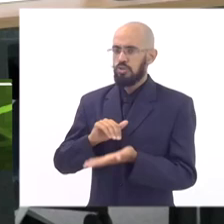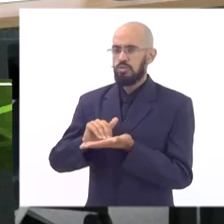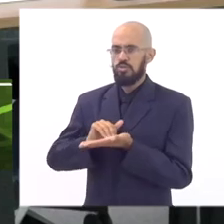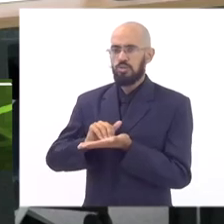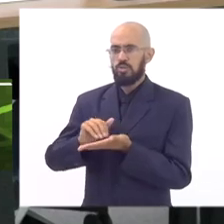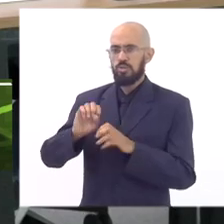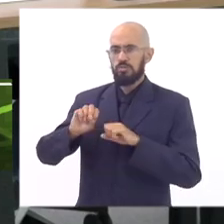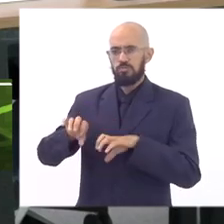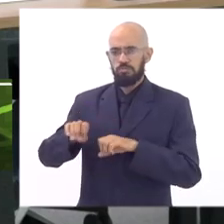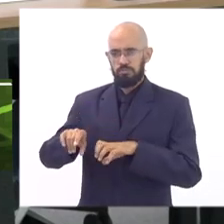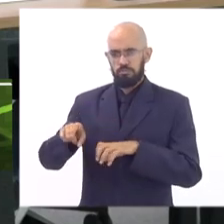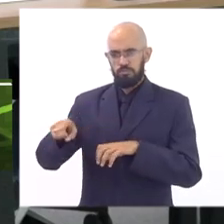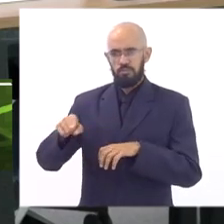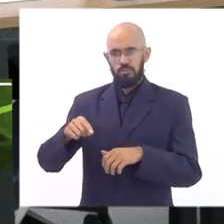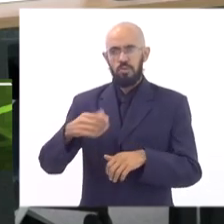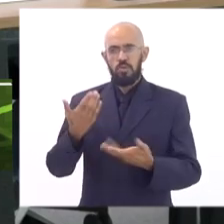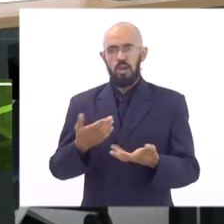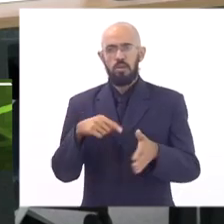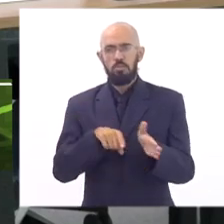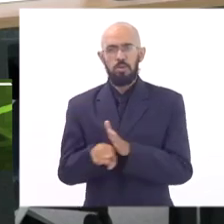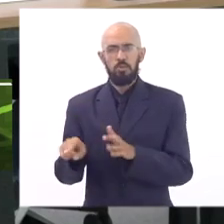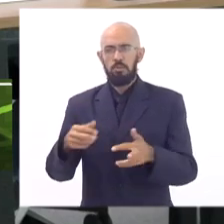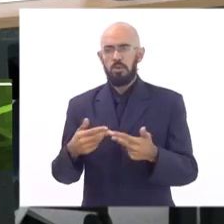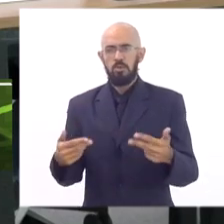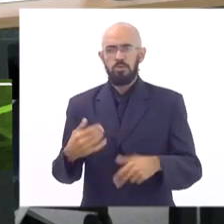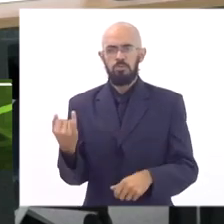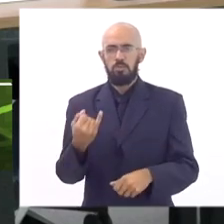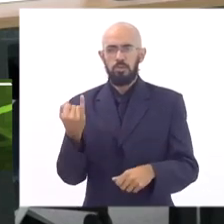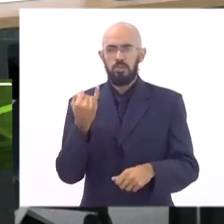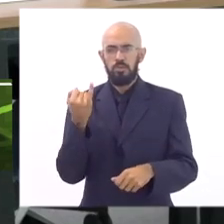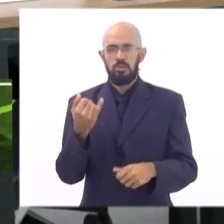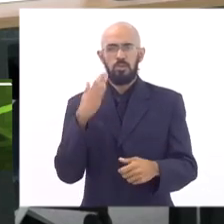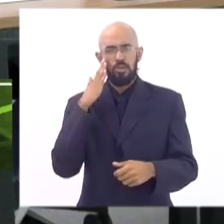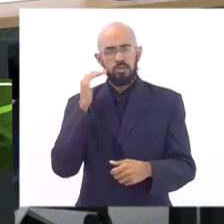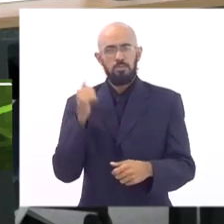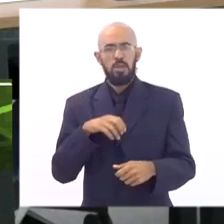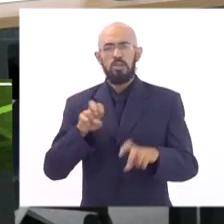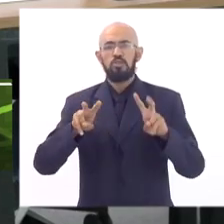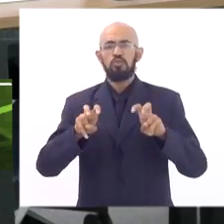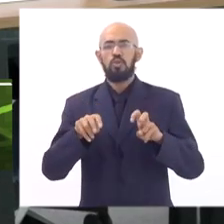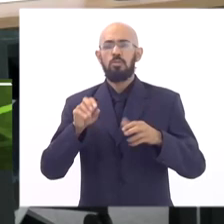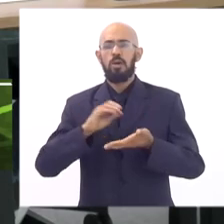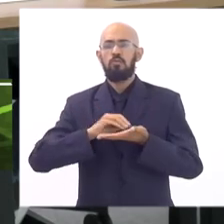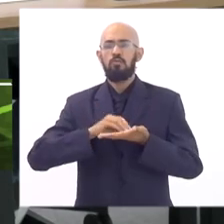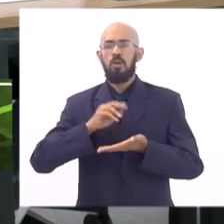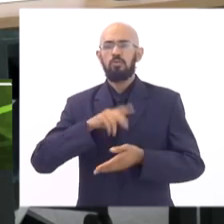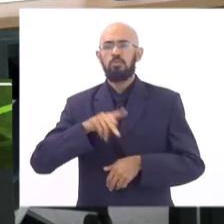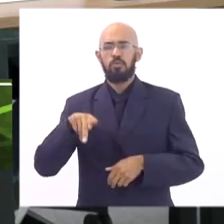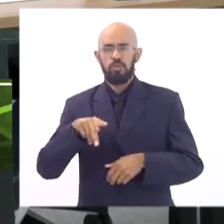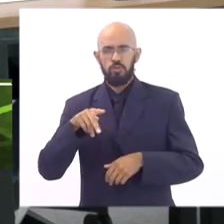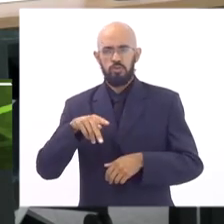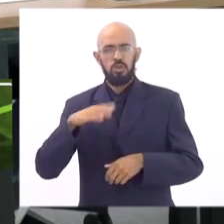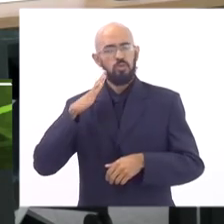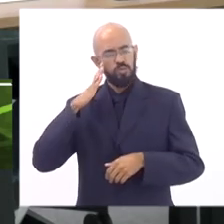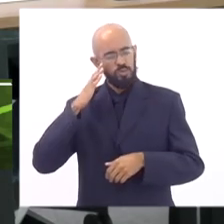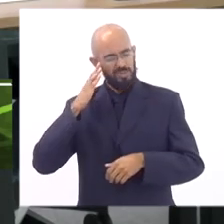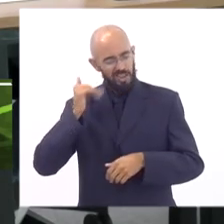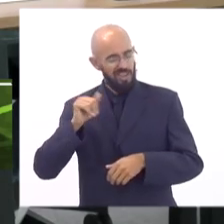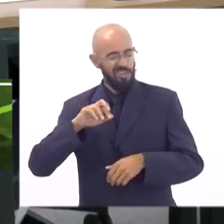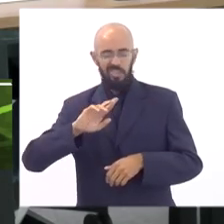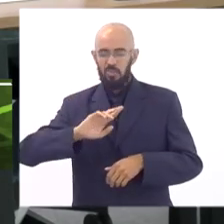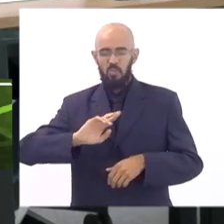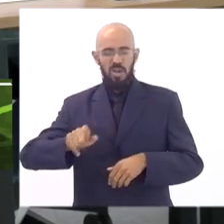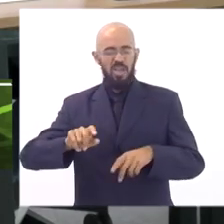queria fazer uma pergunta que é bem importante sobre a falta de professores nas escolas assim eu sei que não tem nada a ver com alimentação